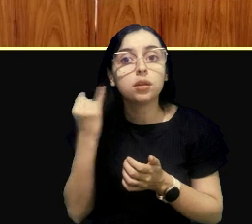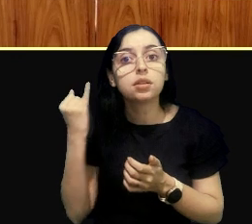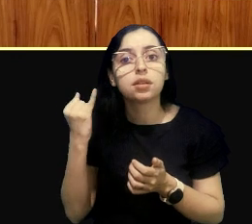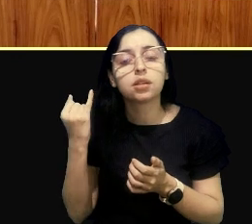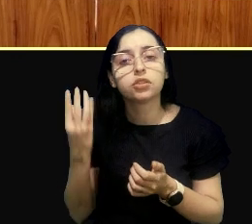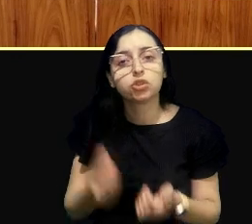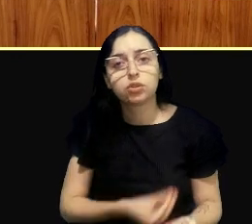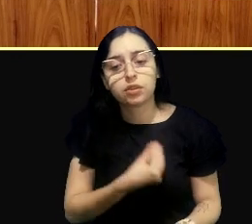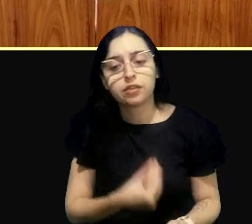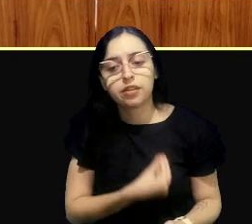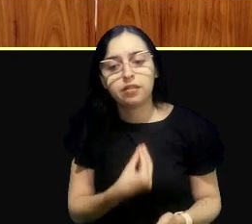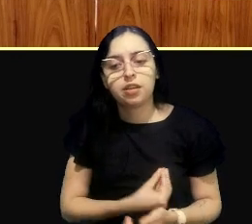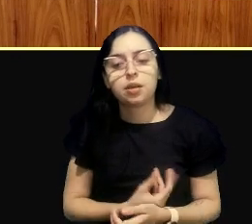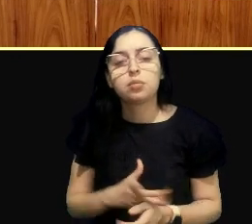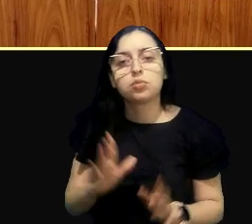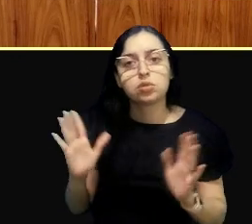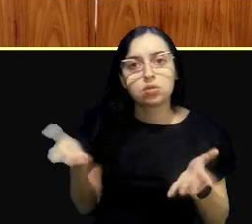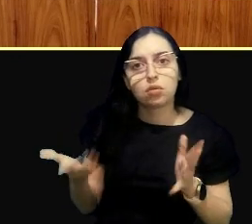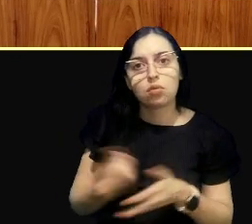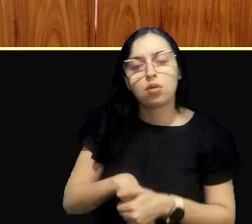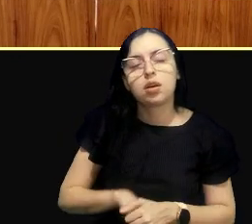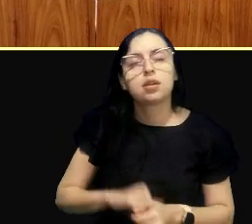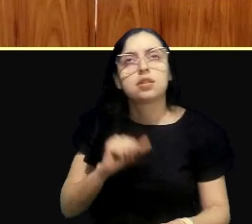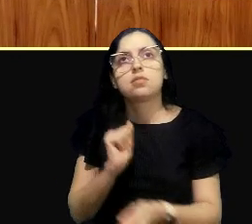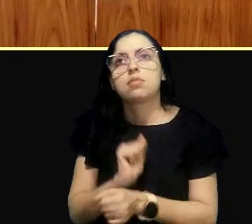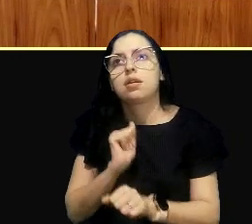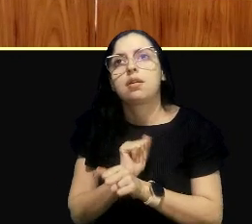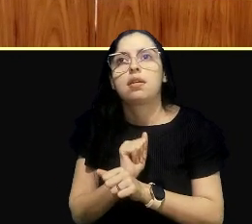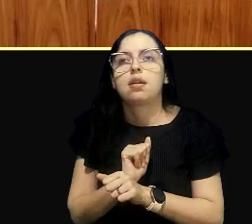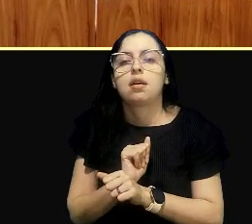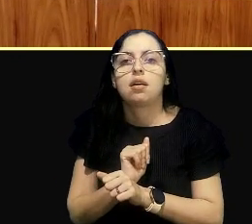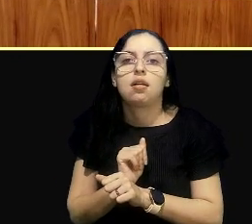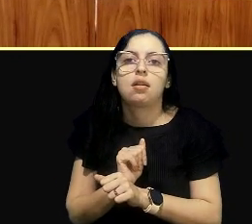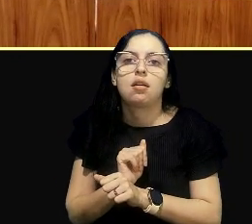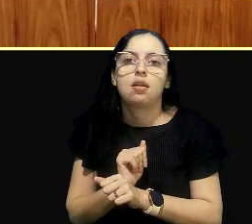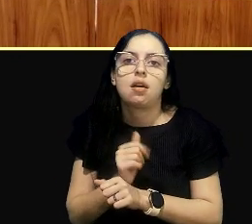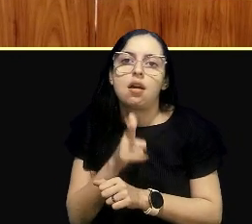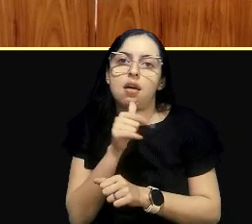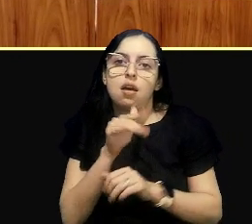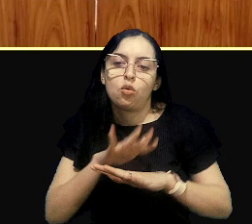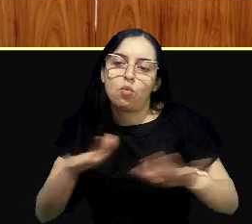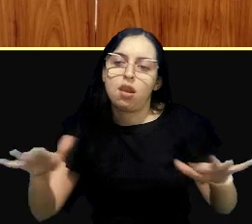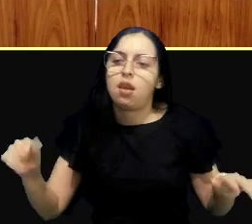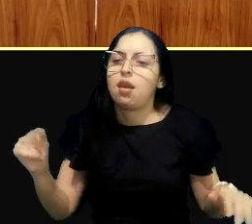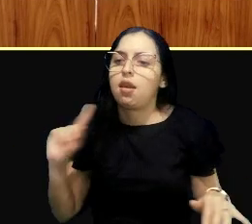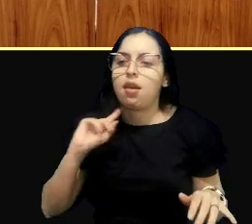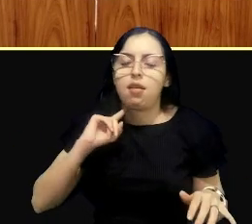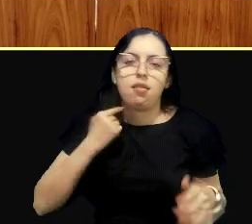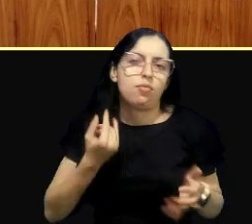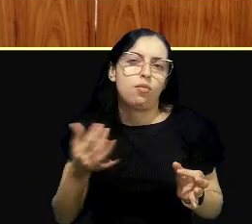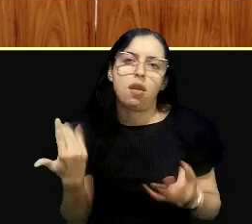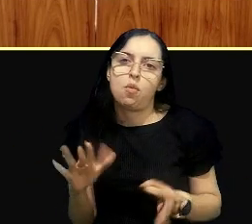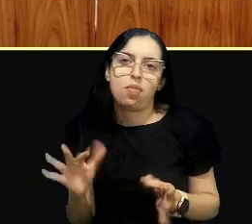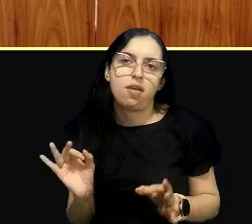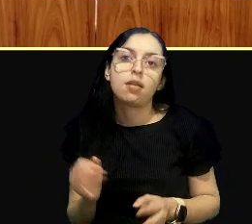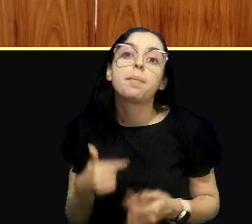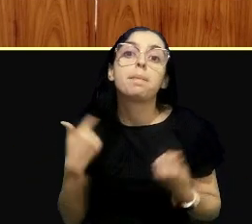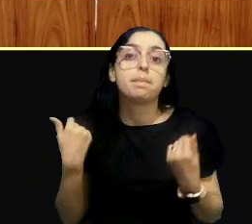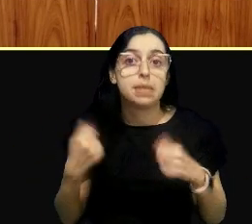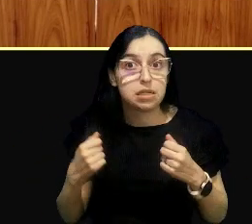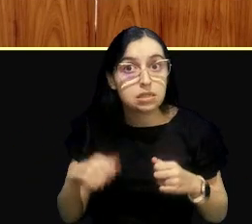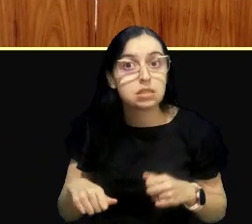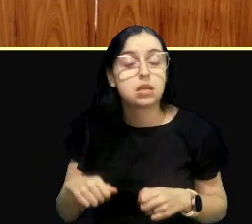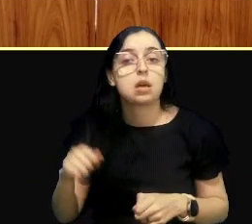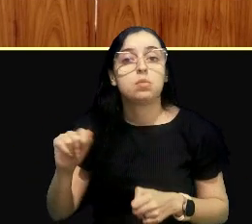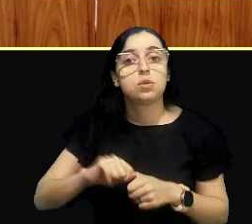vivendo, né? nesses tempos, nós não podemos esperar ficar, as águas ficarem límpidas e maravilhosas, nós temos que fazer alguma coisa, né?